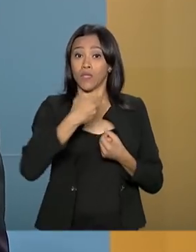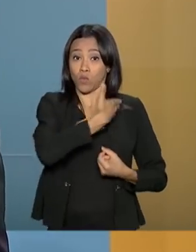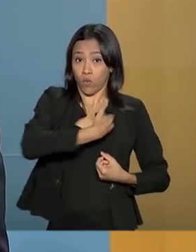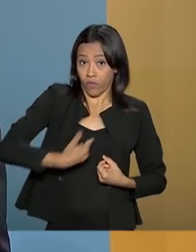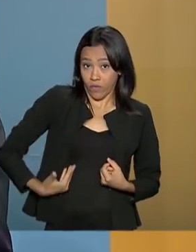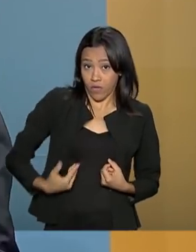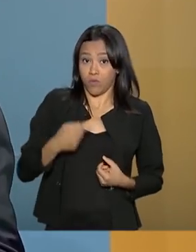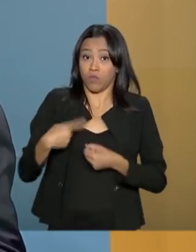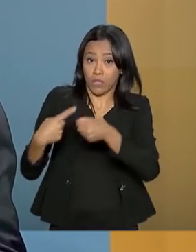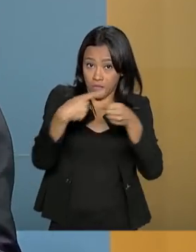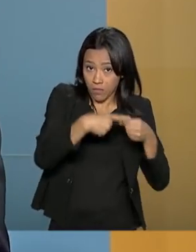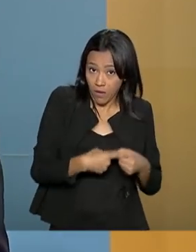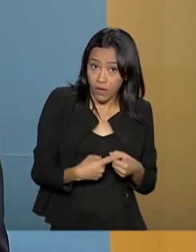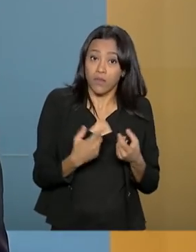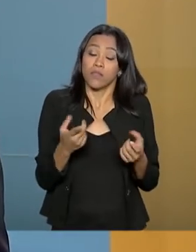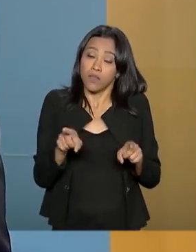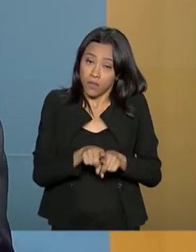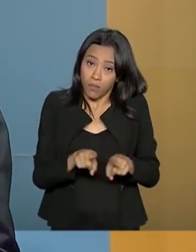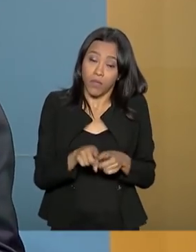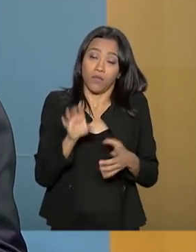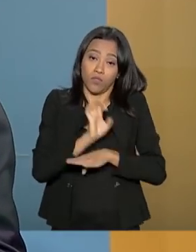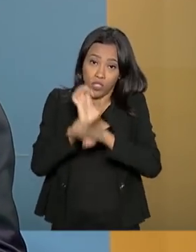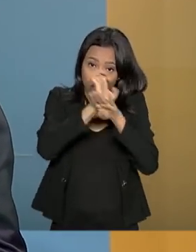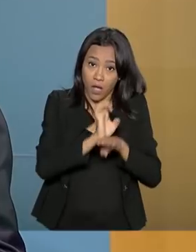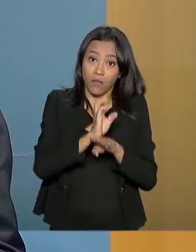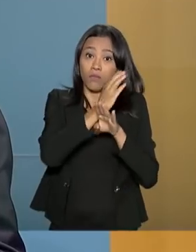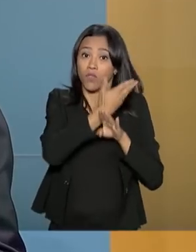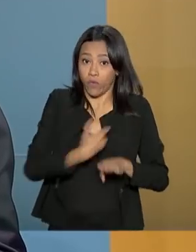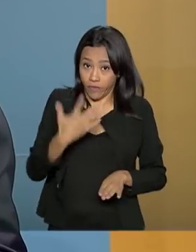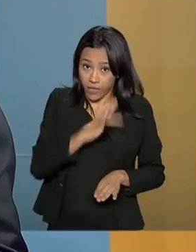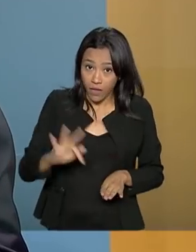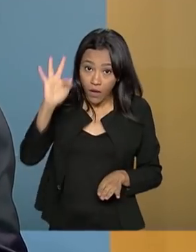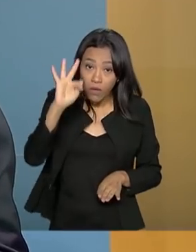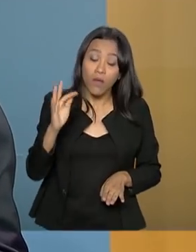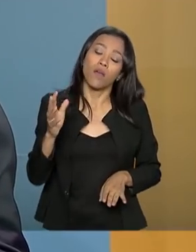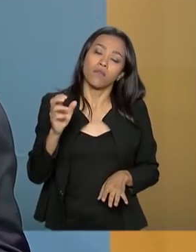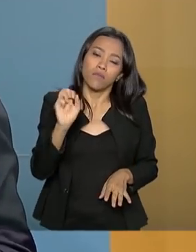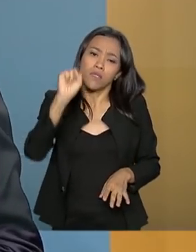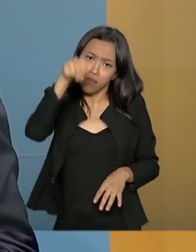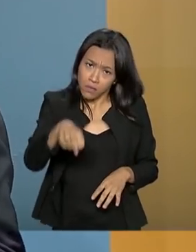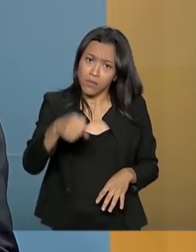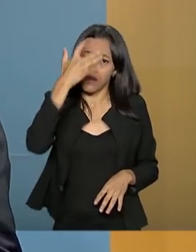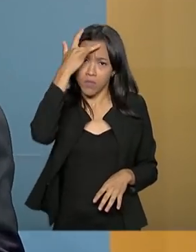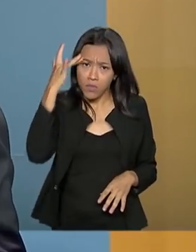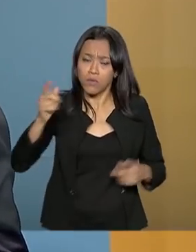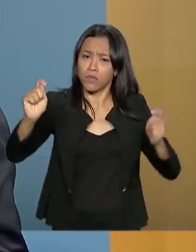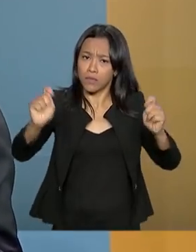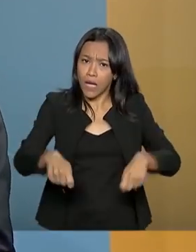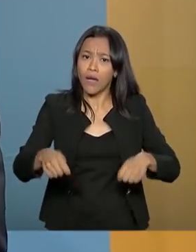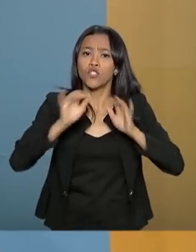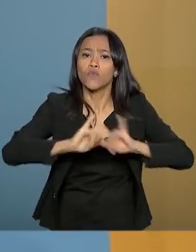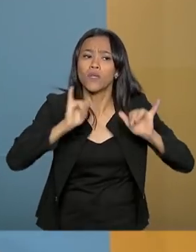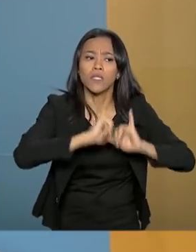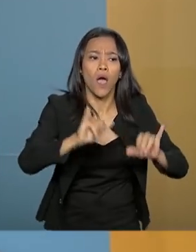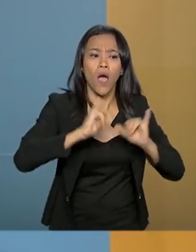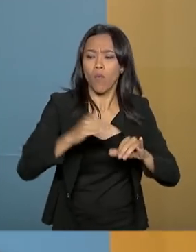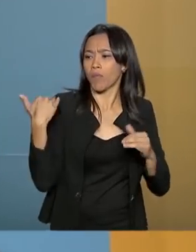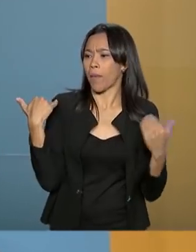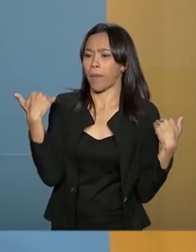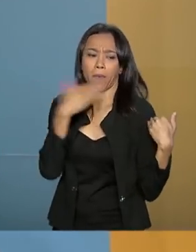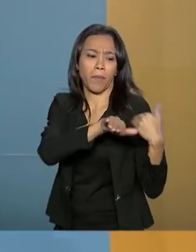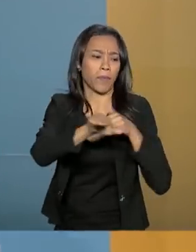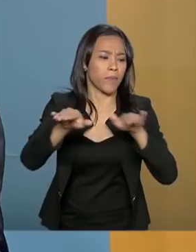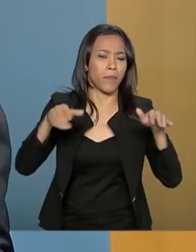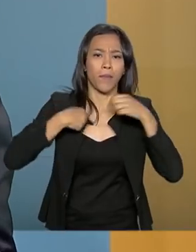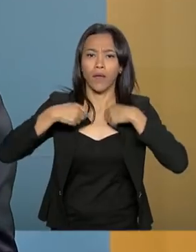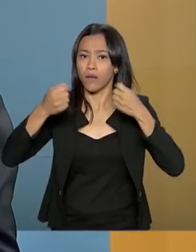algumas atividades também estatais e federais, onde as pessoas podem, sim, ajudar a implementar campanhas de conscientização de um